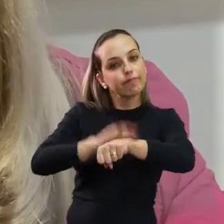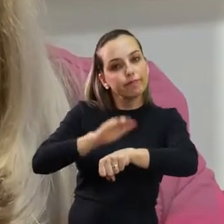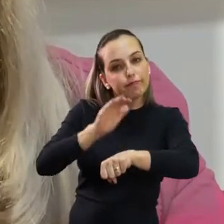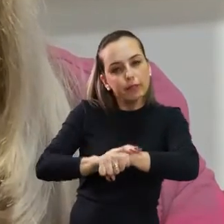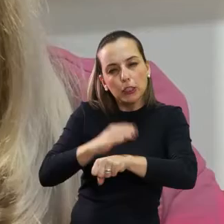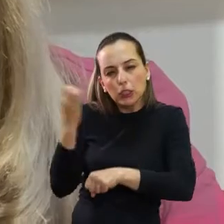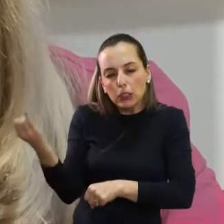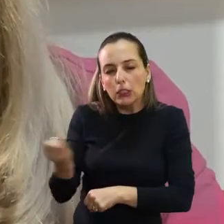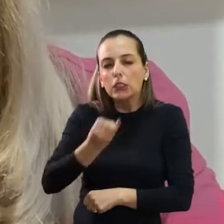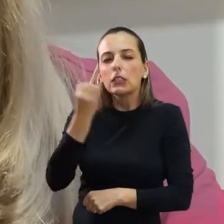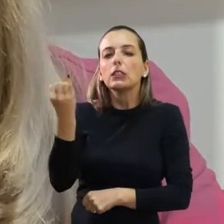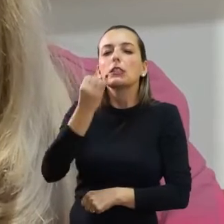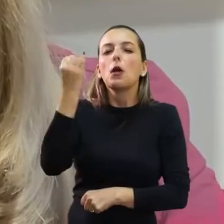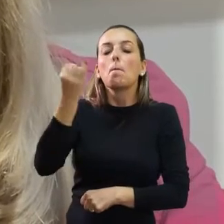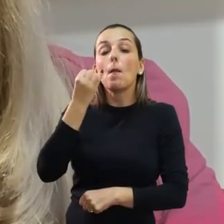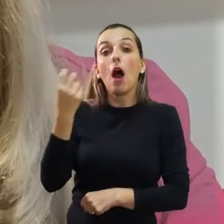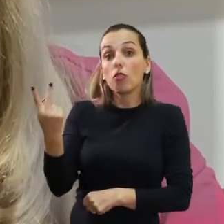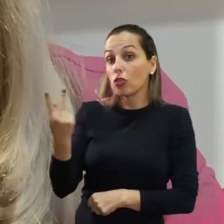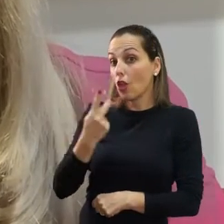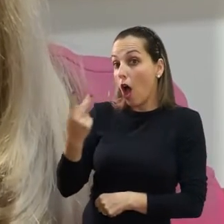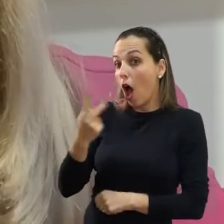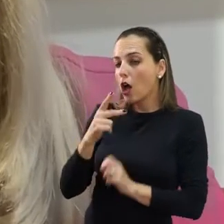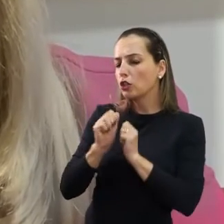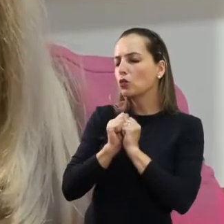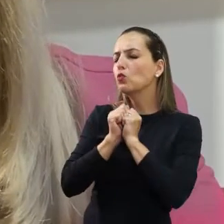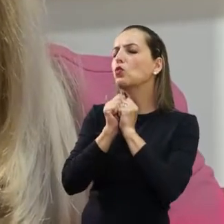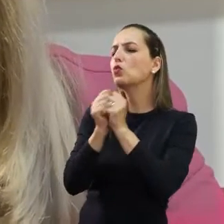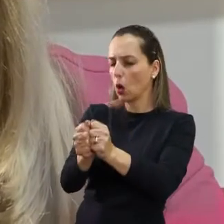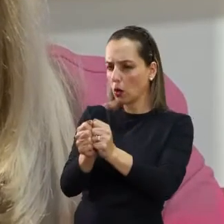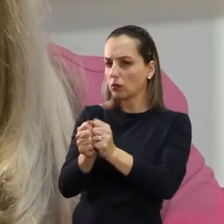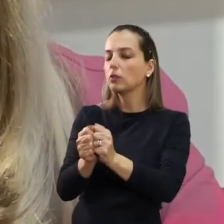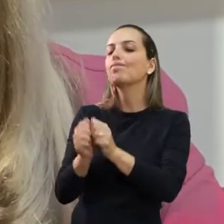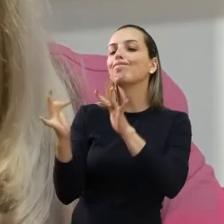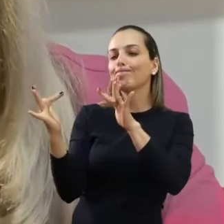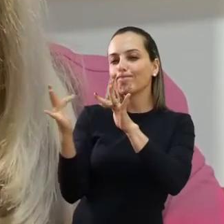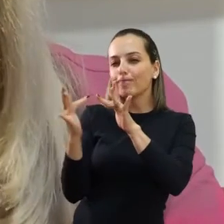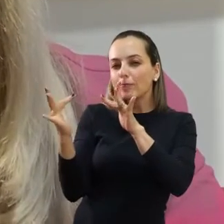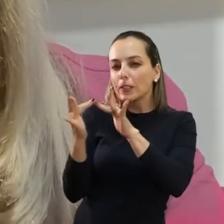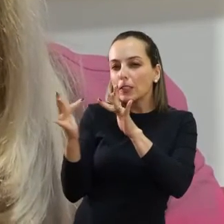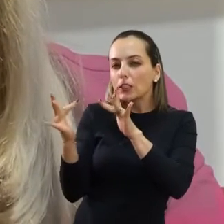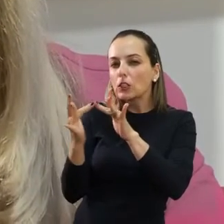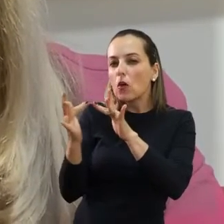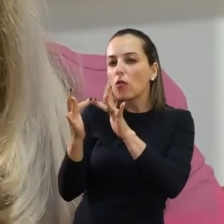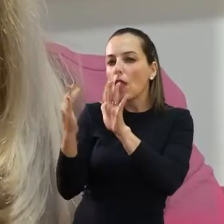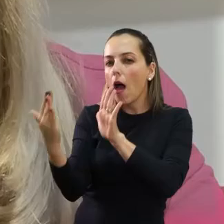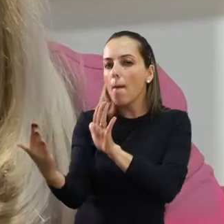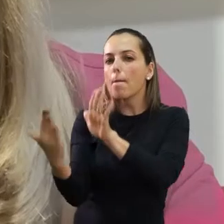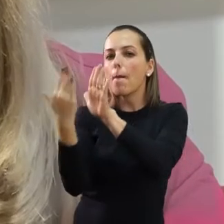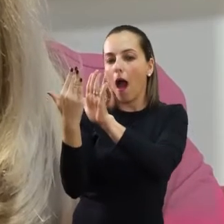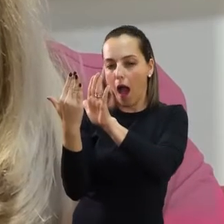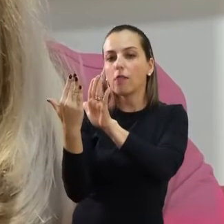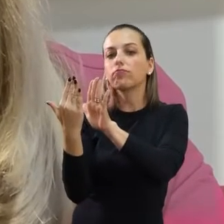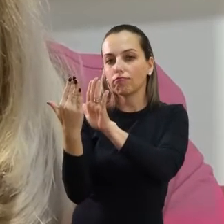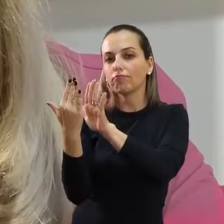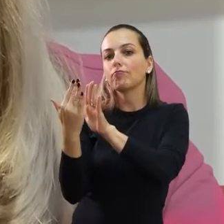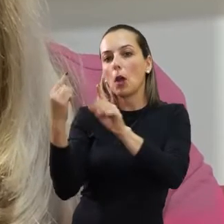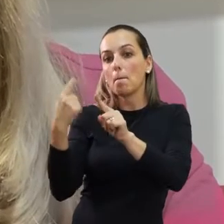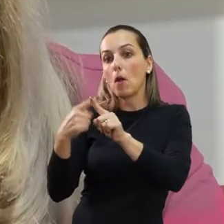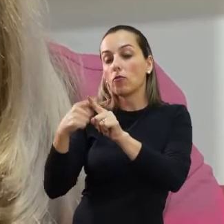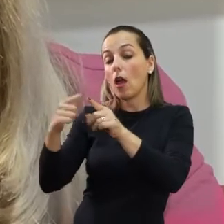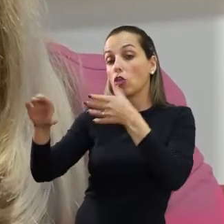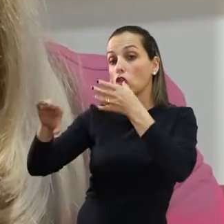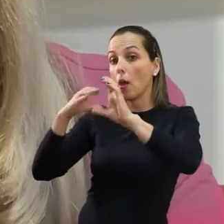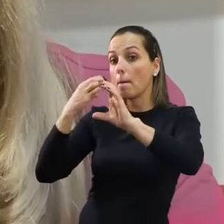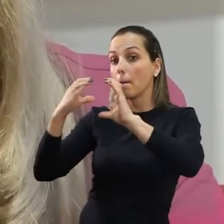citei acima, é muito importante manter uma proximidade física e um contato face a face, porque isso